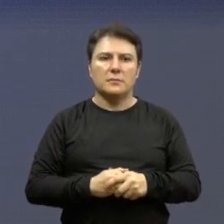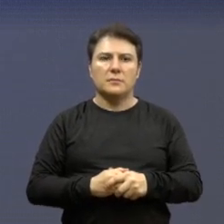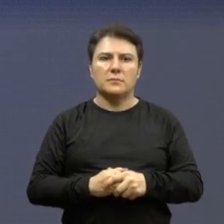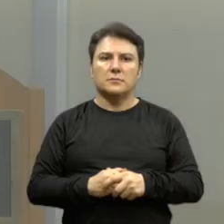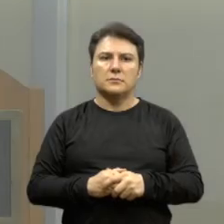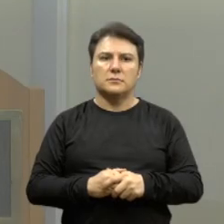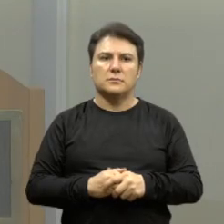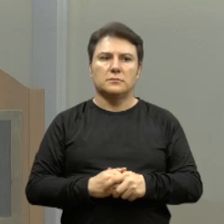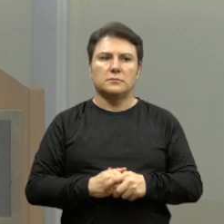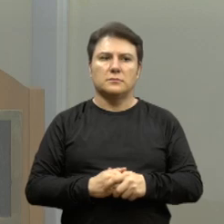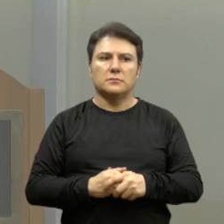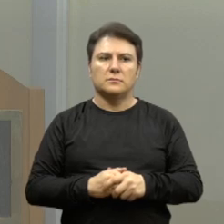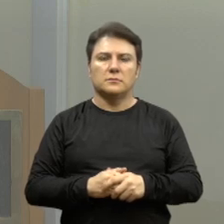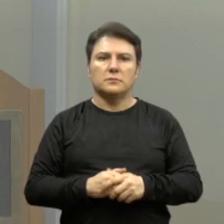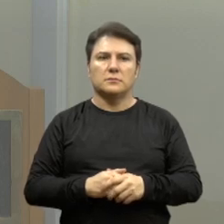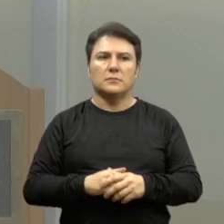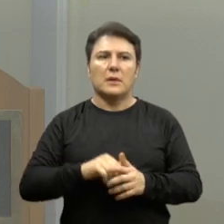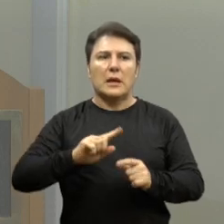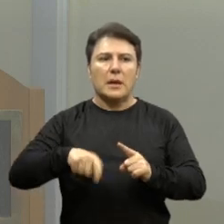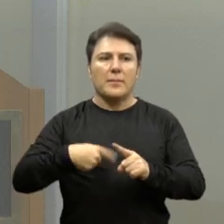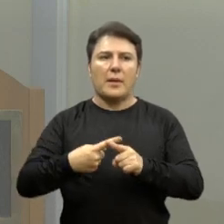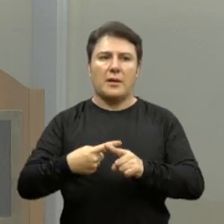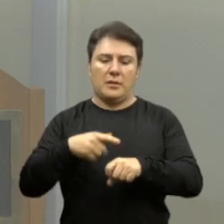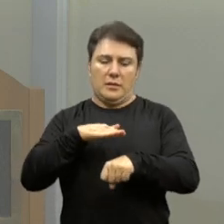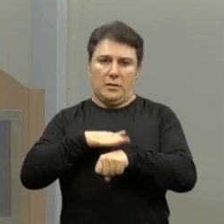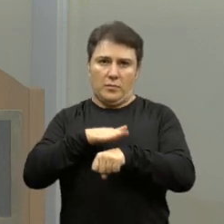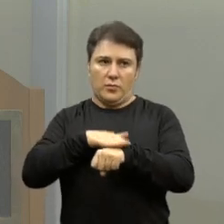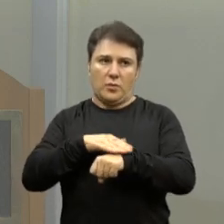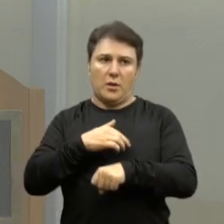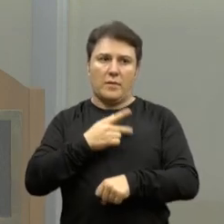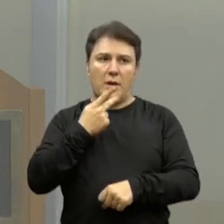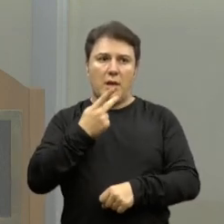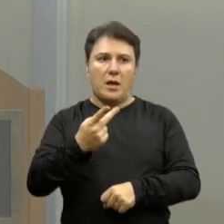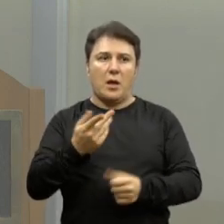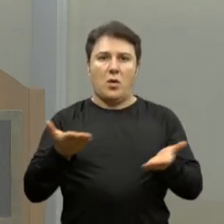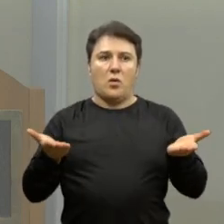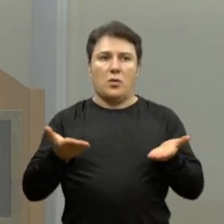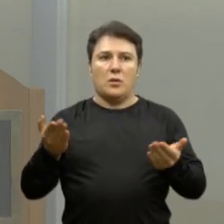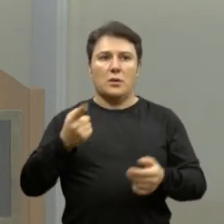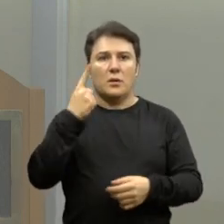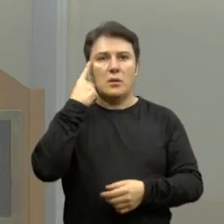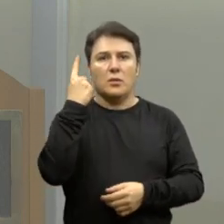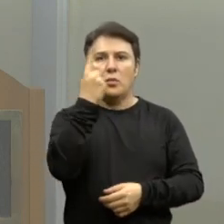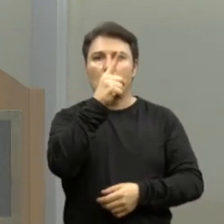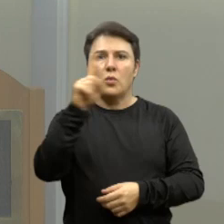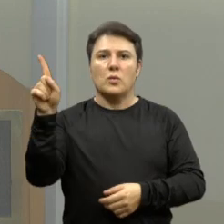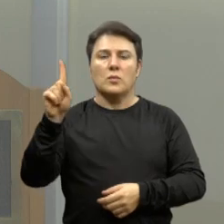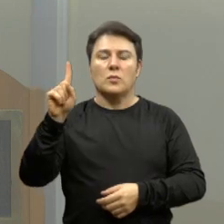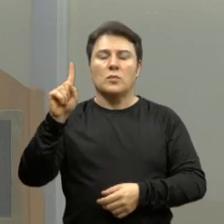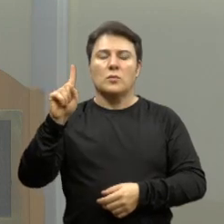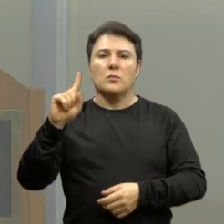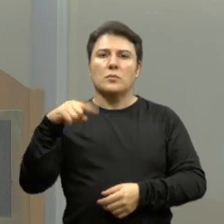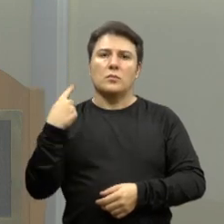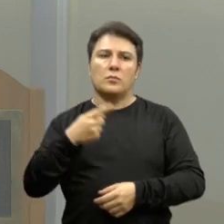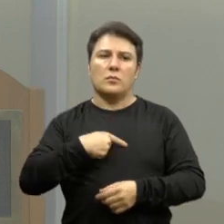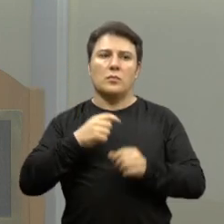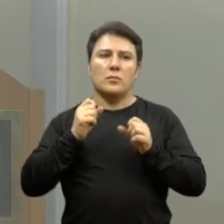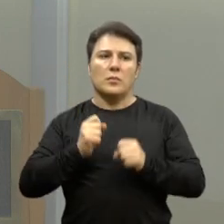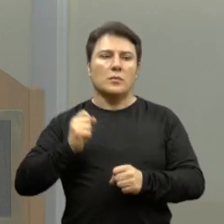Hoje, tem mais um minuto e 25, 20 aí, é o último dia que nós podemos estar fazendo um pequeno expediente aqui.